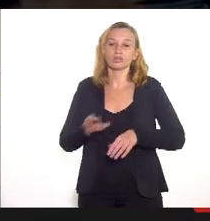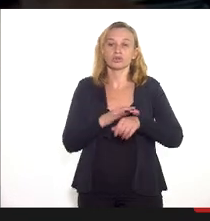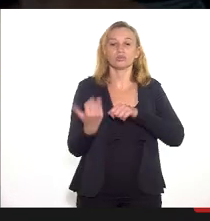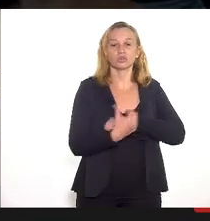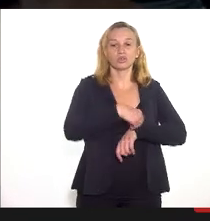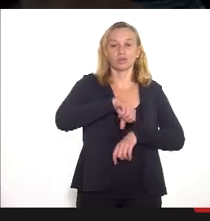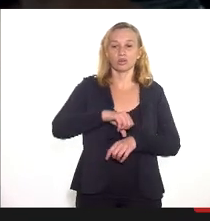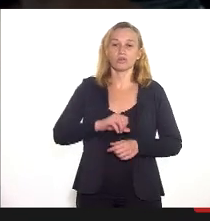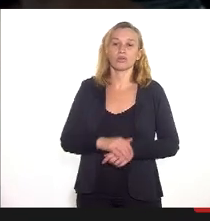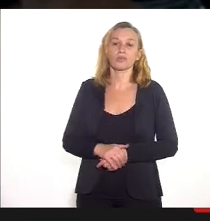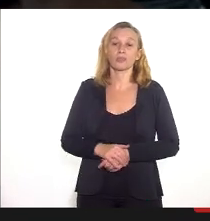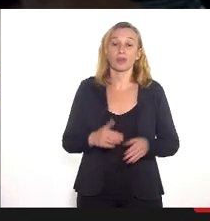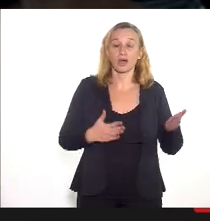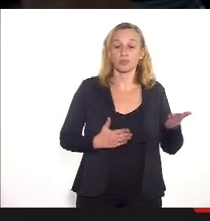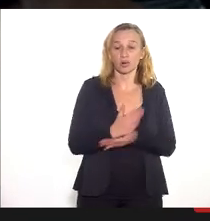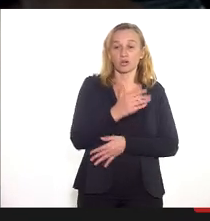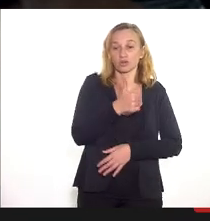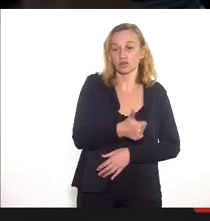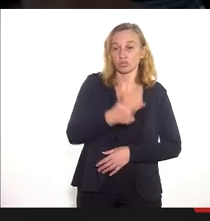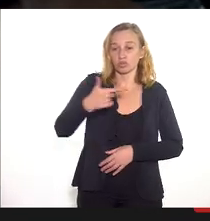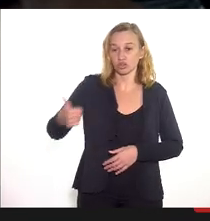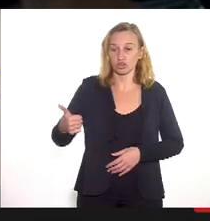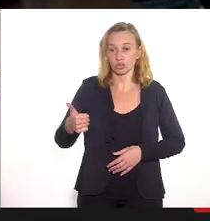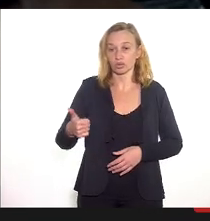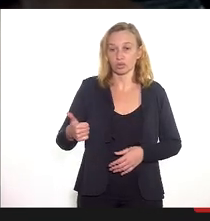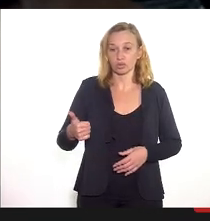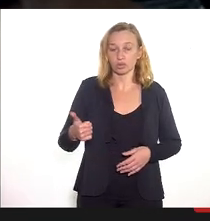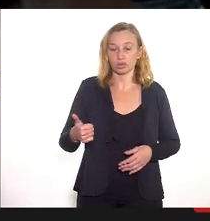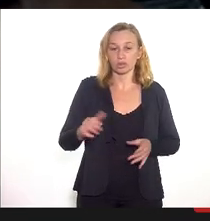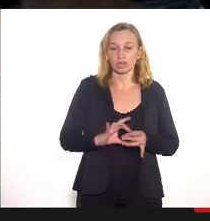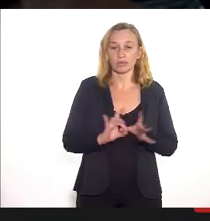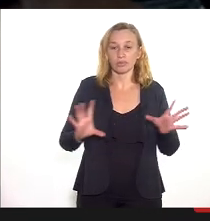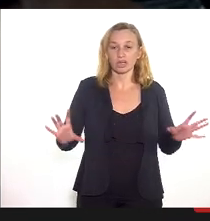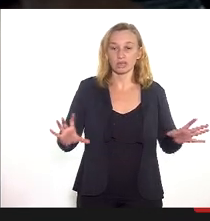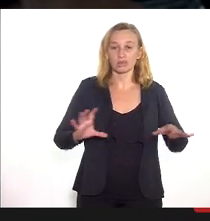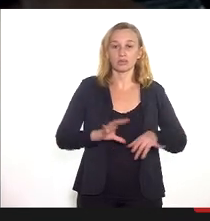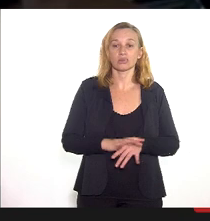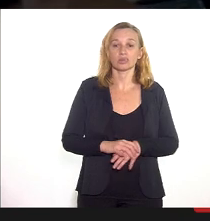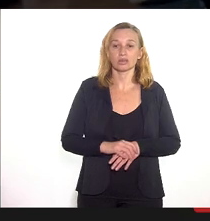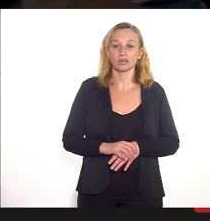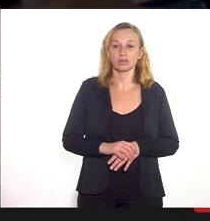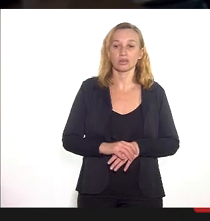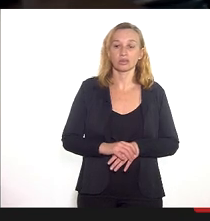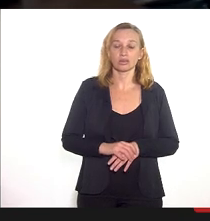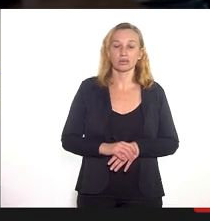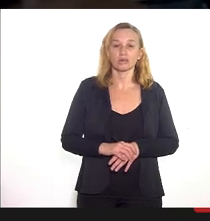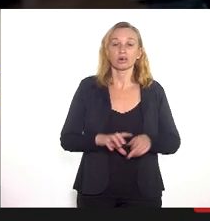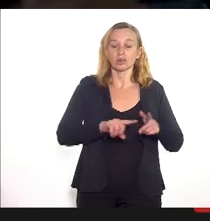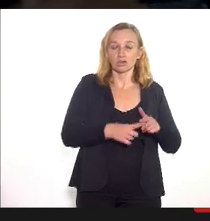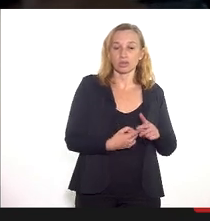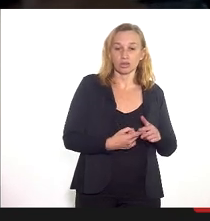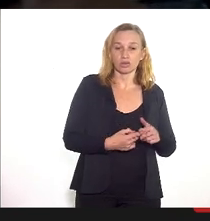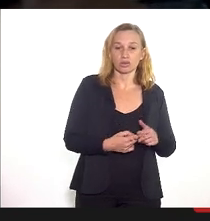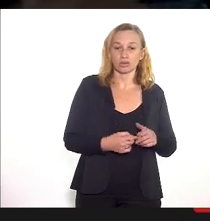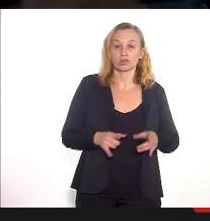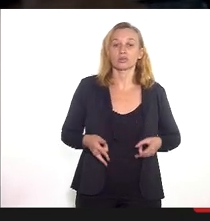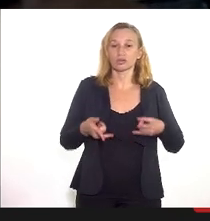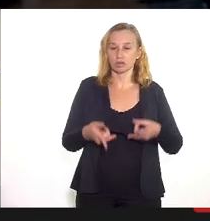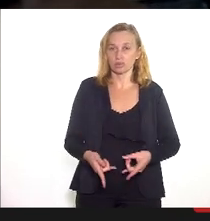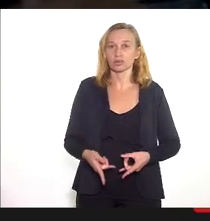-19 aprovado em 2021 pelas deliberações CBRJ que regulamentam os leitos